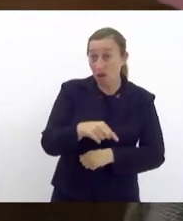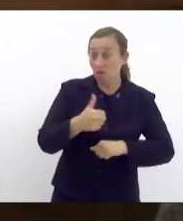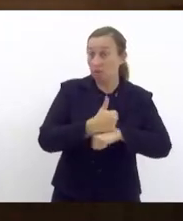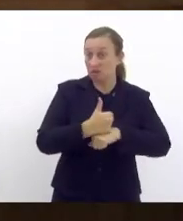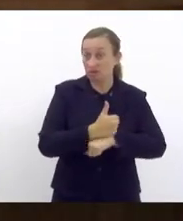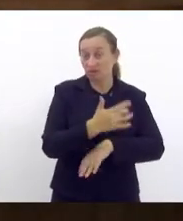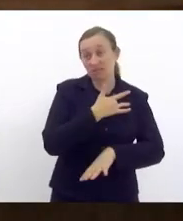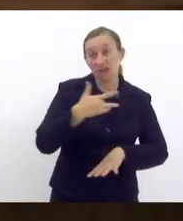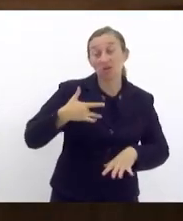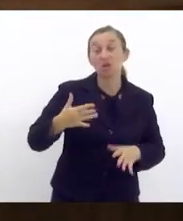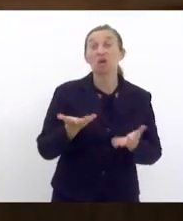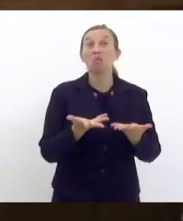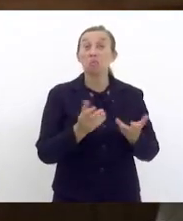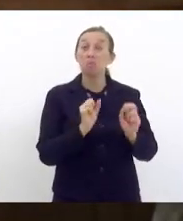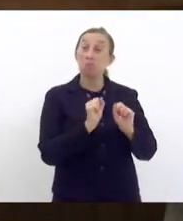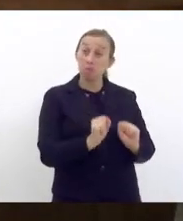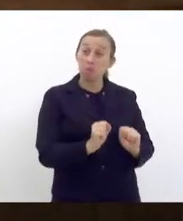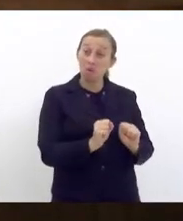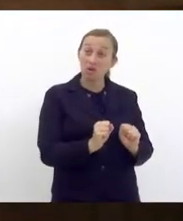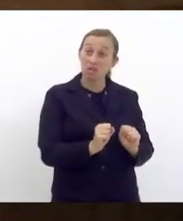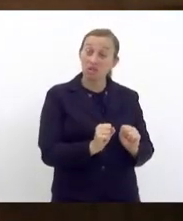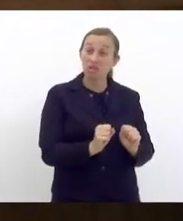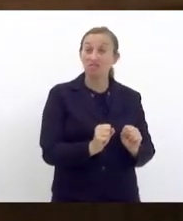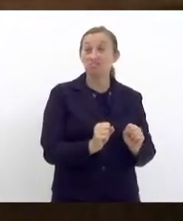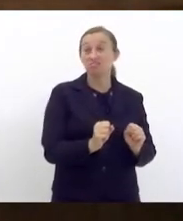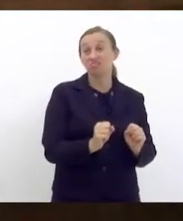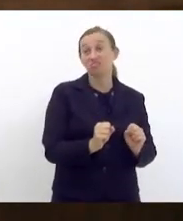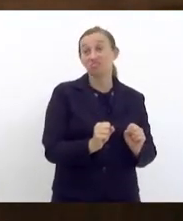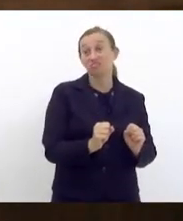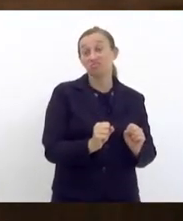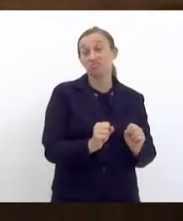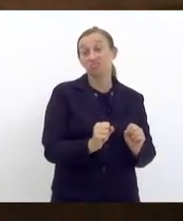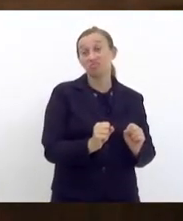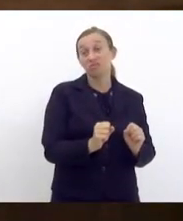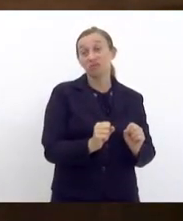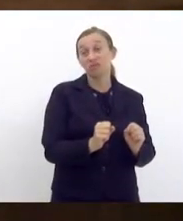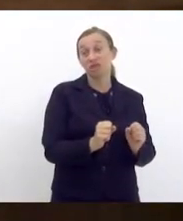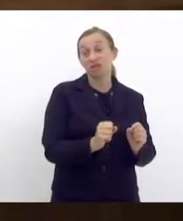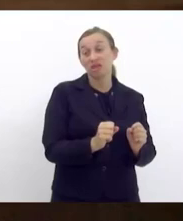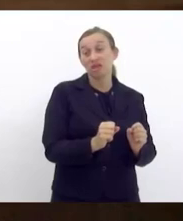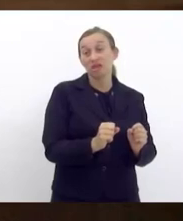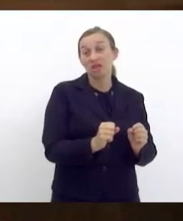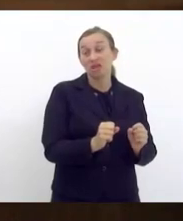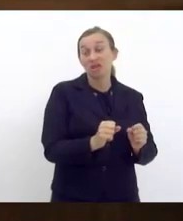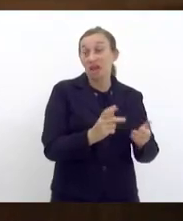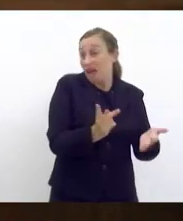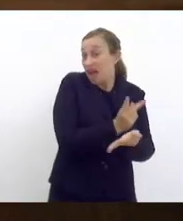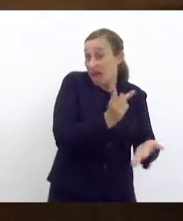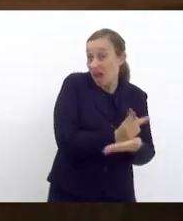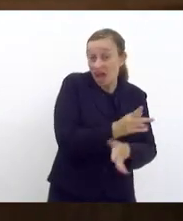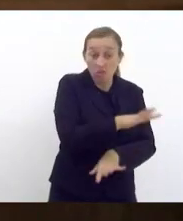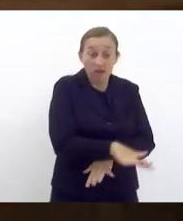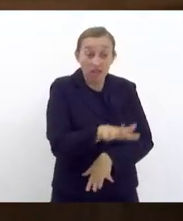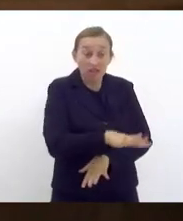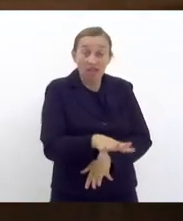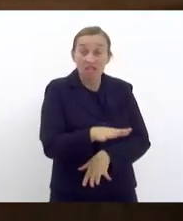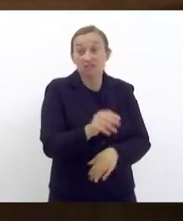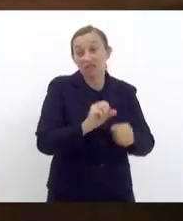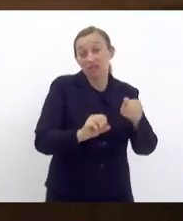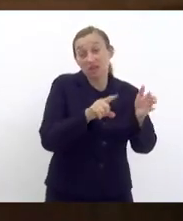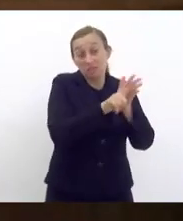pode estigmatizar uma criança por aplicar um questionário de forma